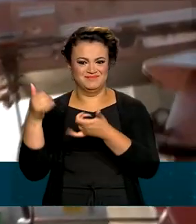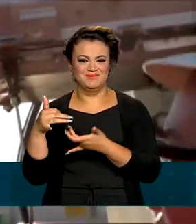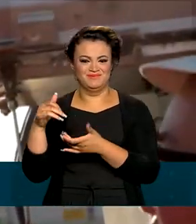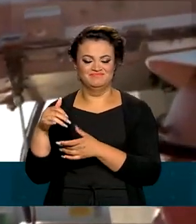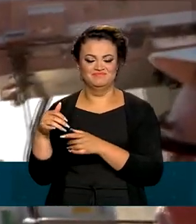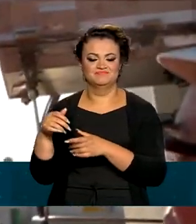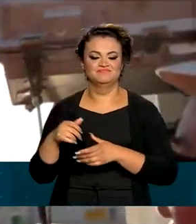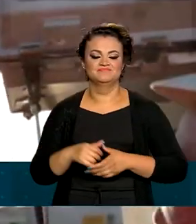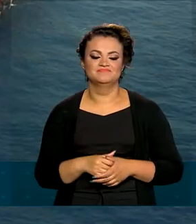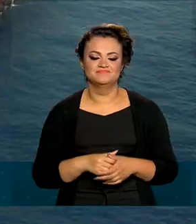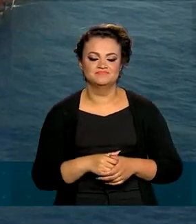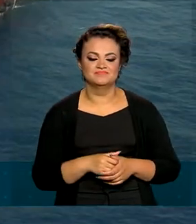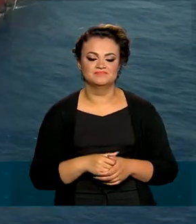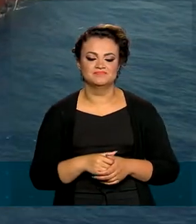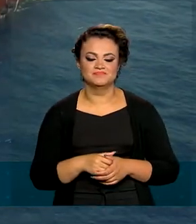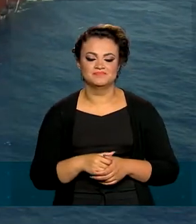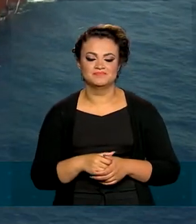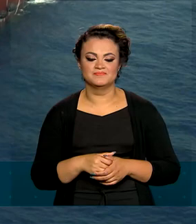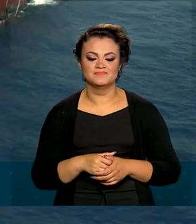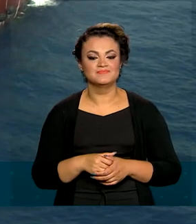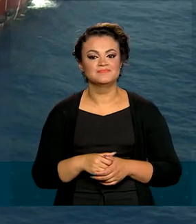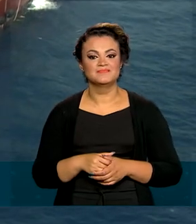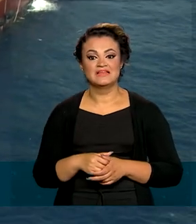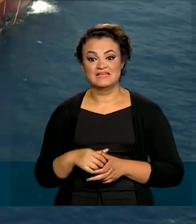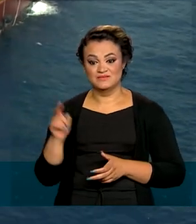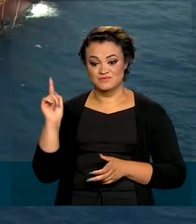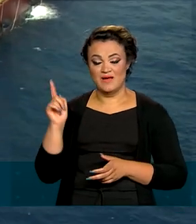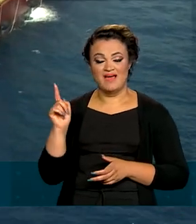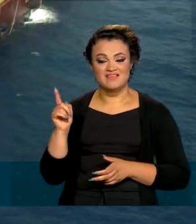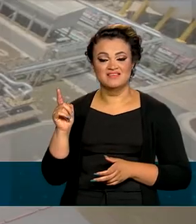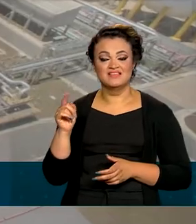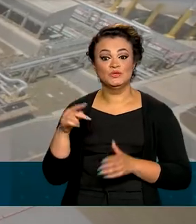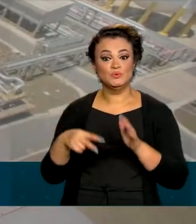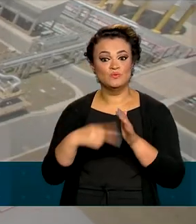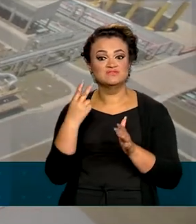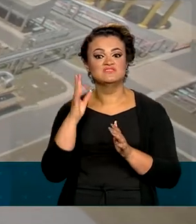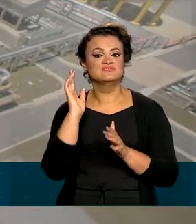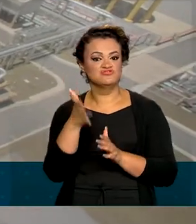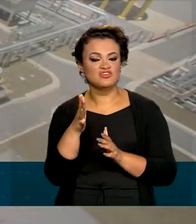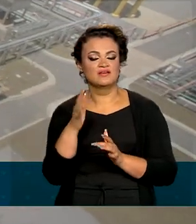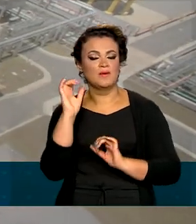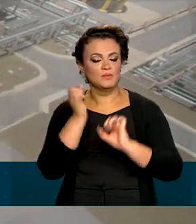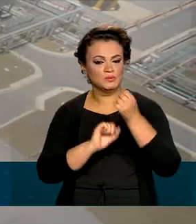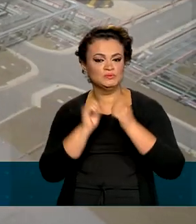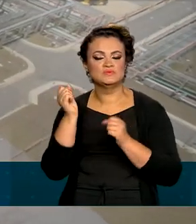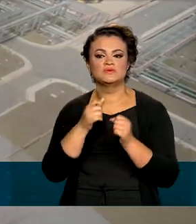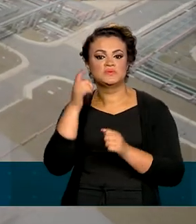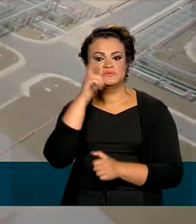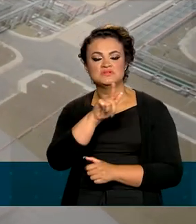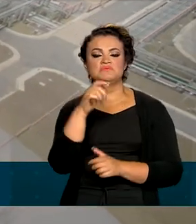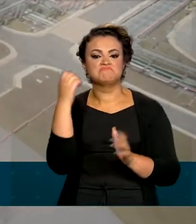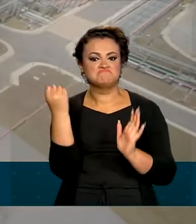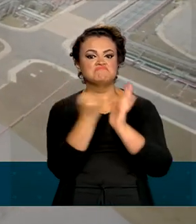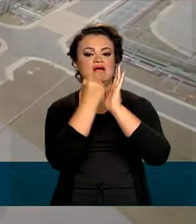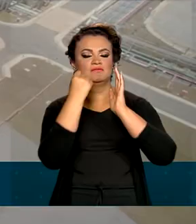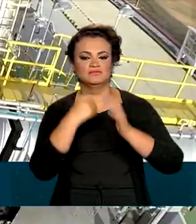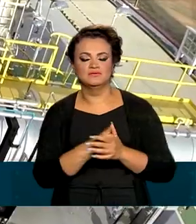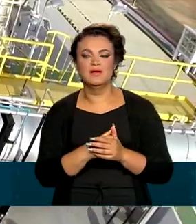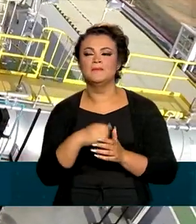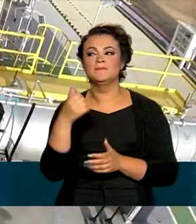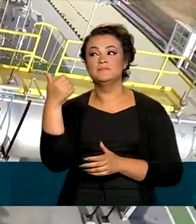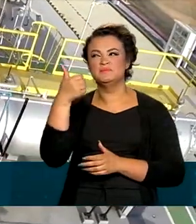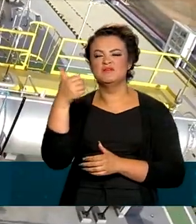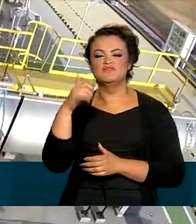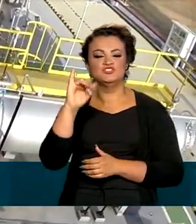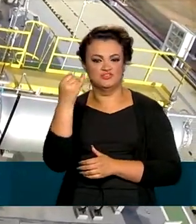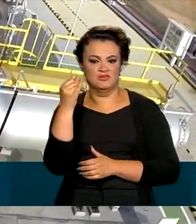Gás Natural e Biocombustíveis. Essa foi a segunda vez que a produção total alcançou a marca. A primeira foi em